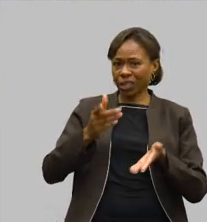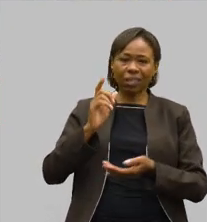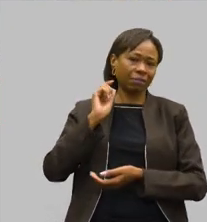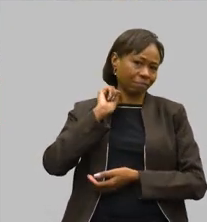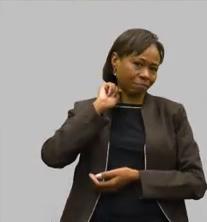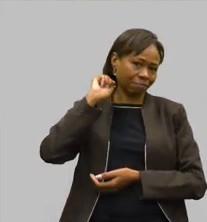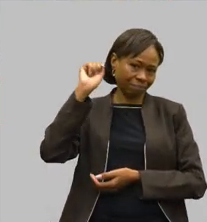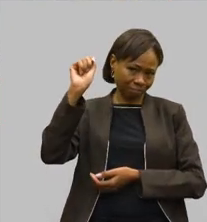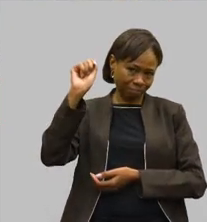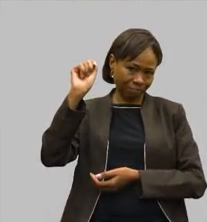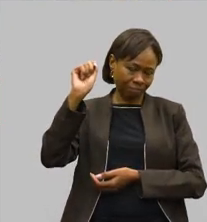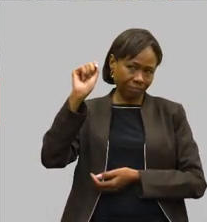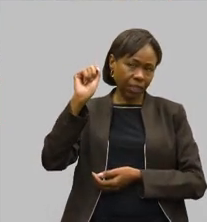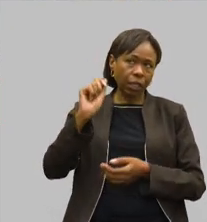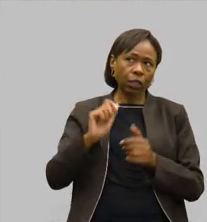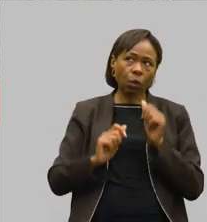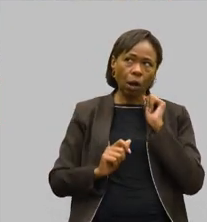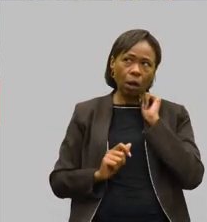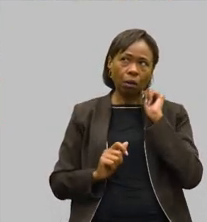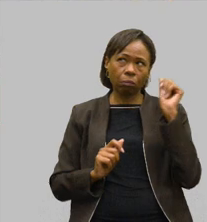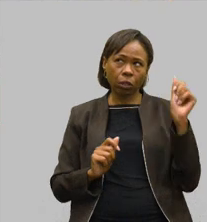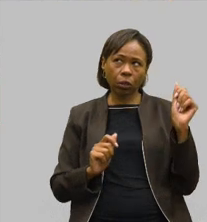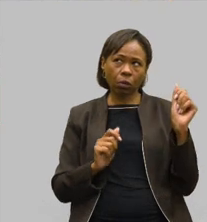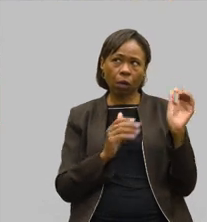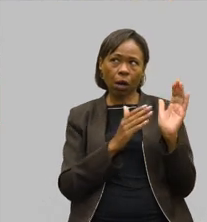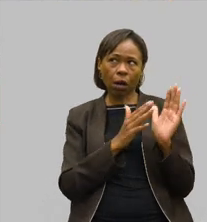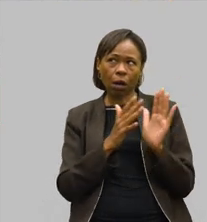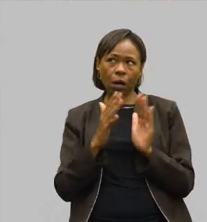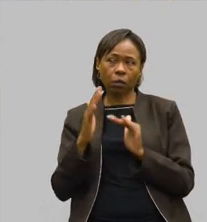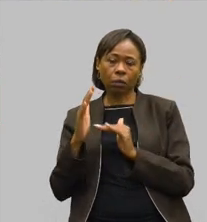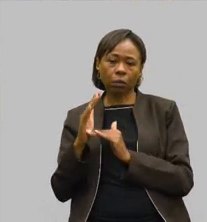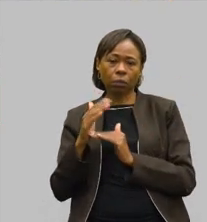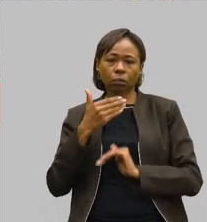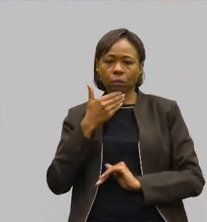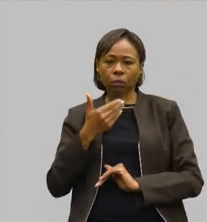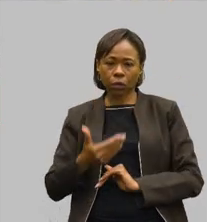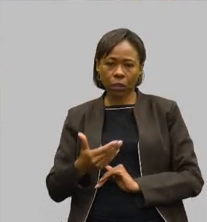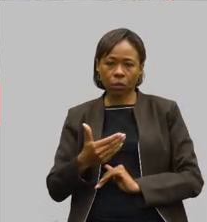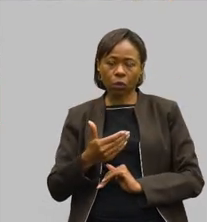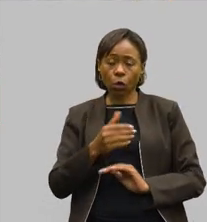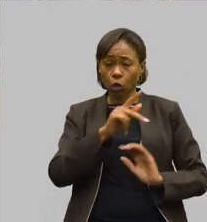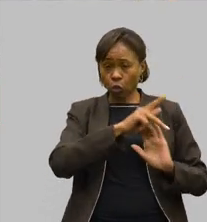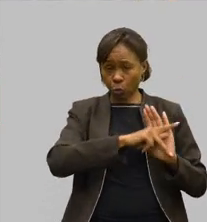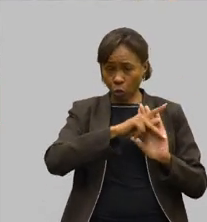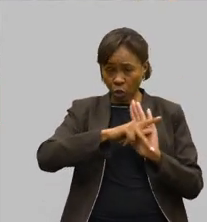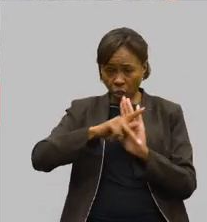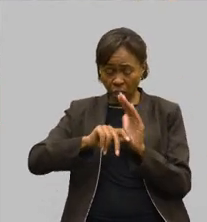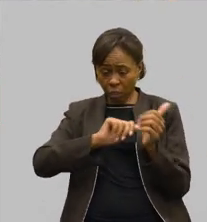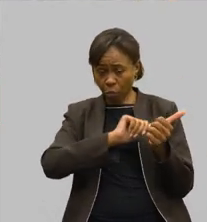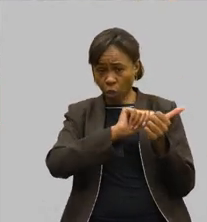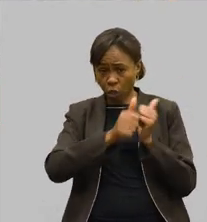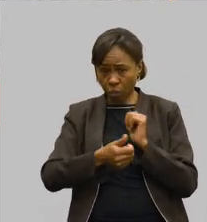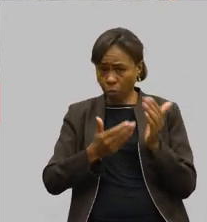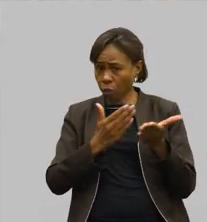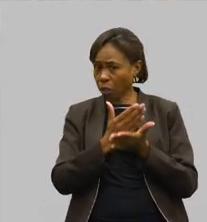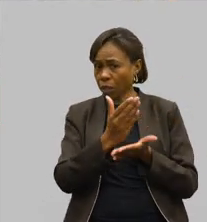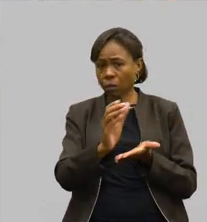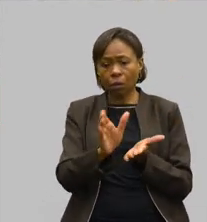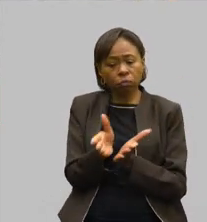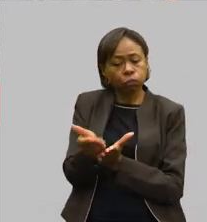abril a dezembro, todos os projetos esportivos aprovados não podem captar recursos.